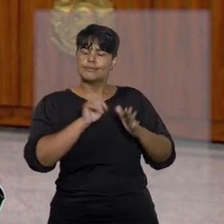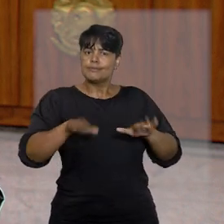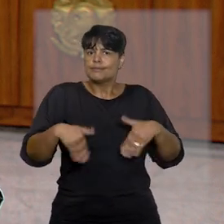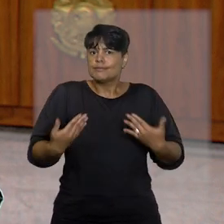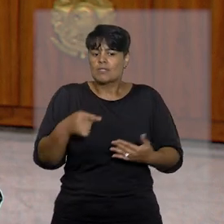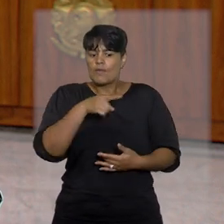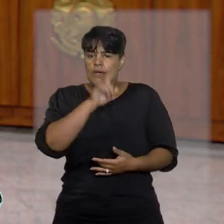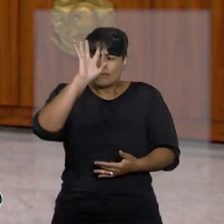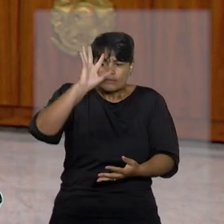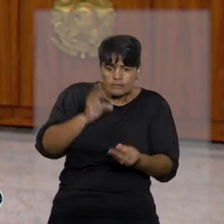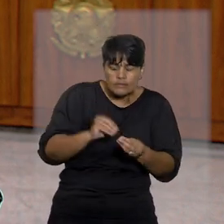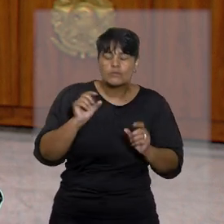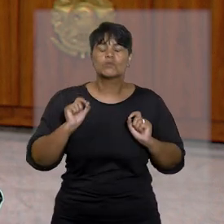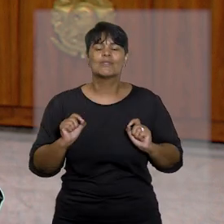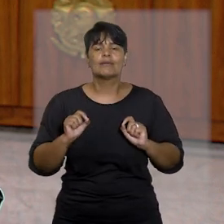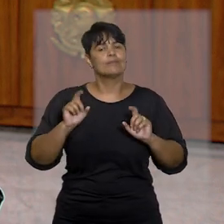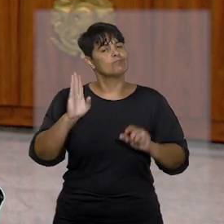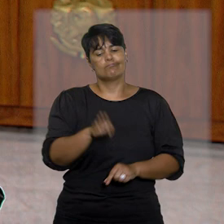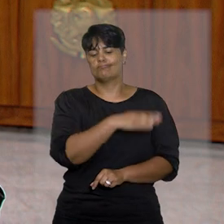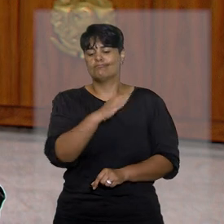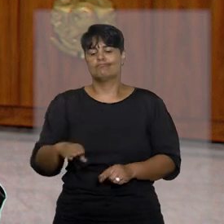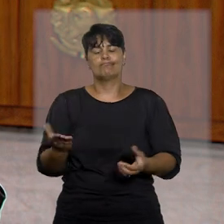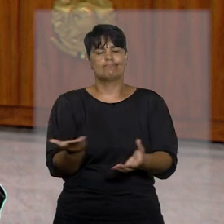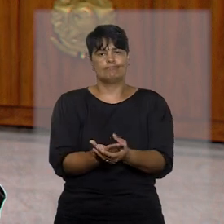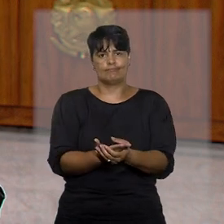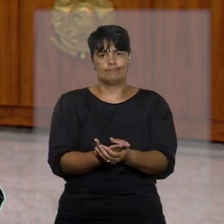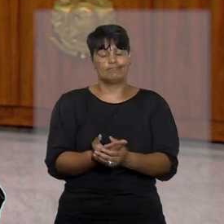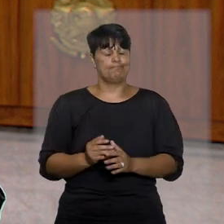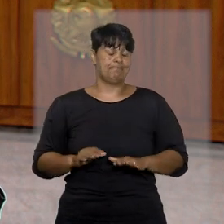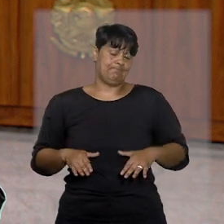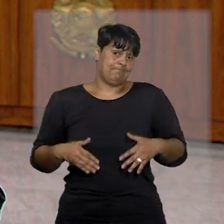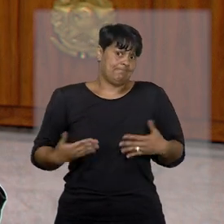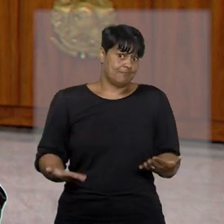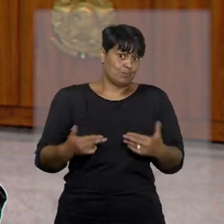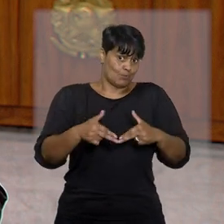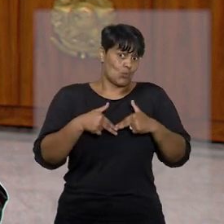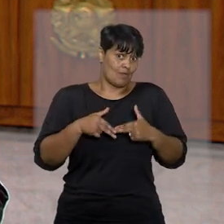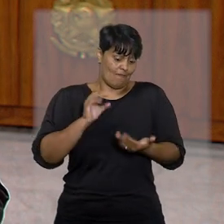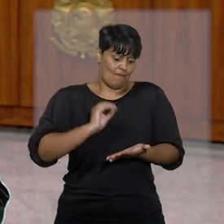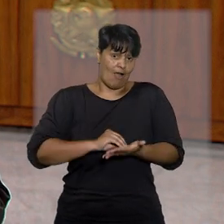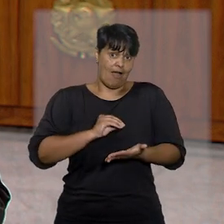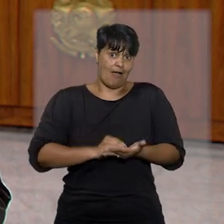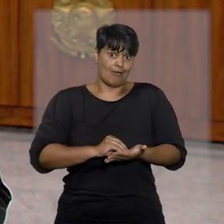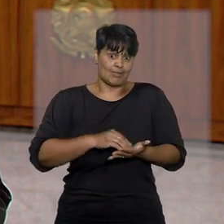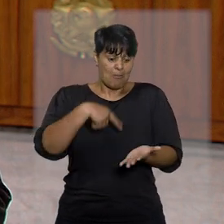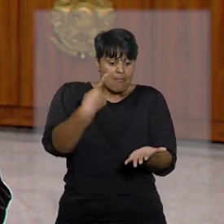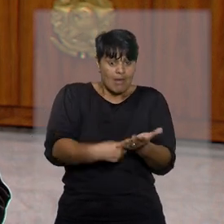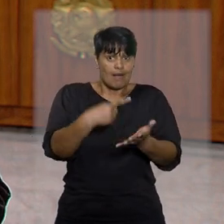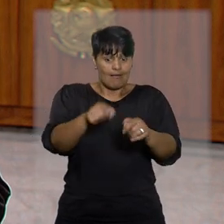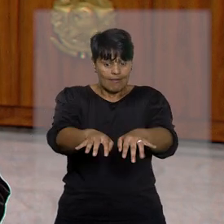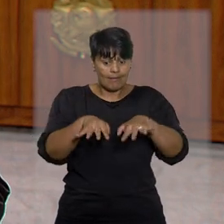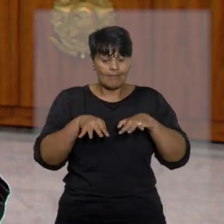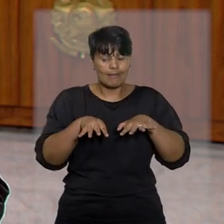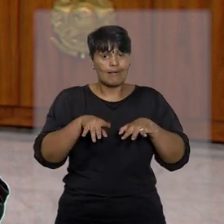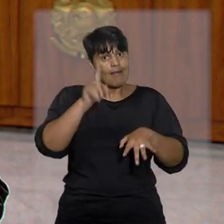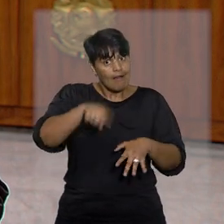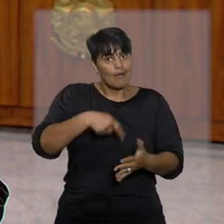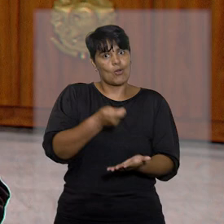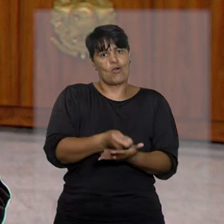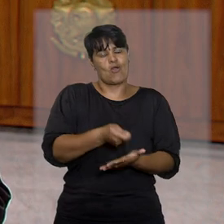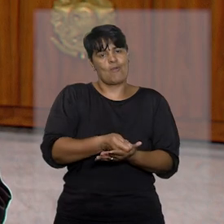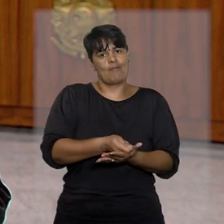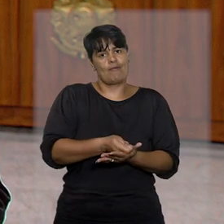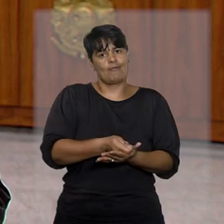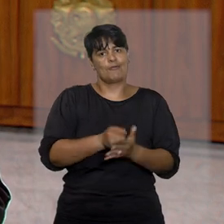Estadual entendeu de ofício pela nulidade do processo. Isso diante da falta de designação da audiência, que foi considerada